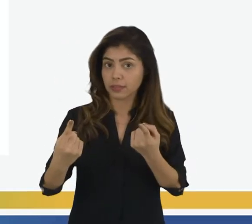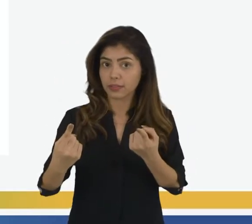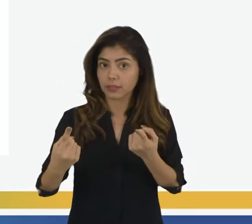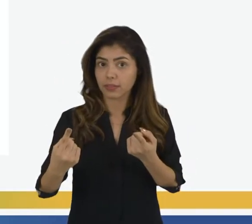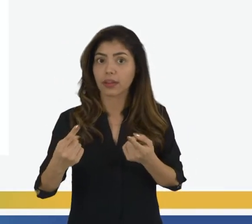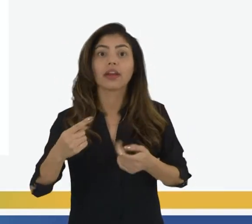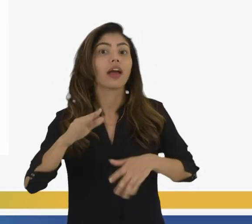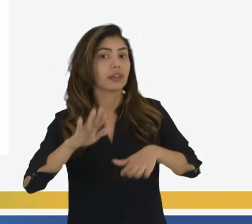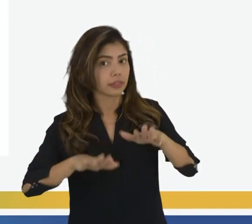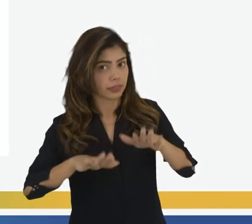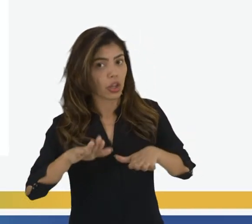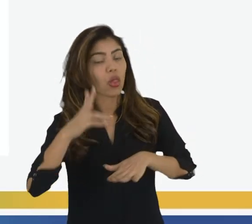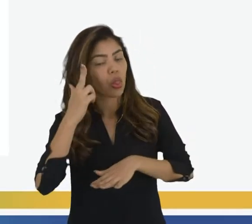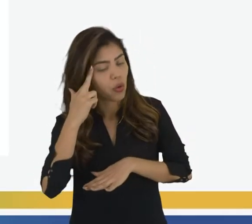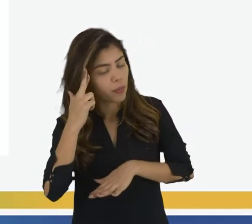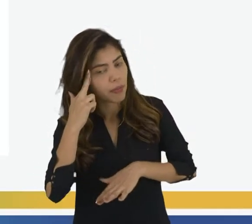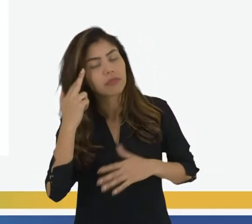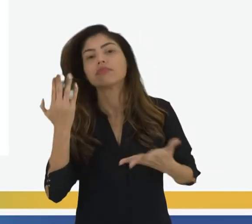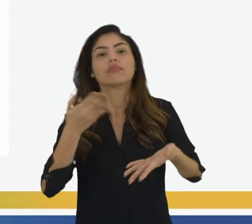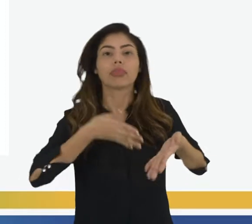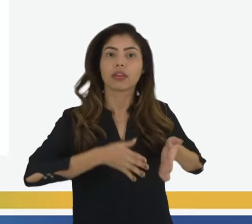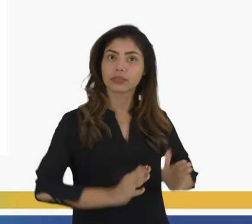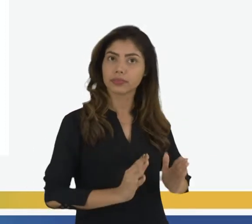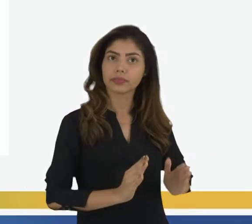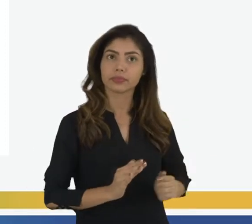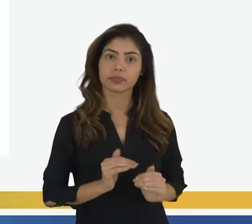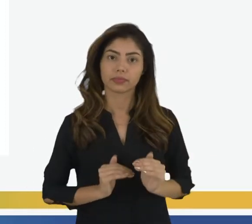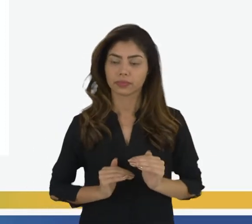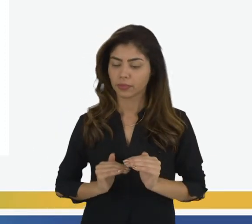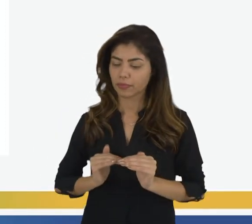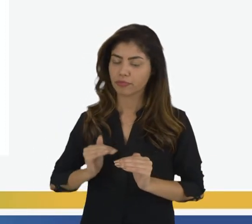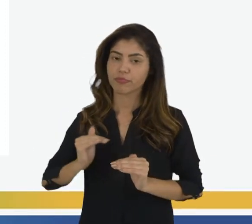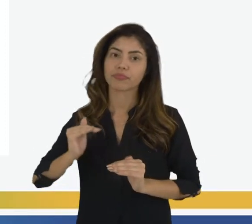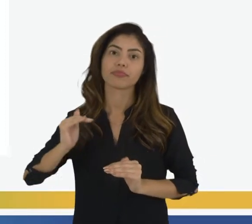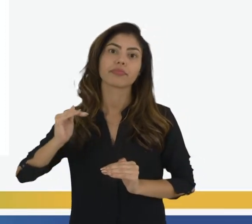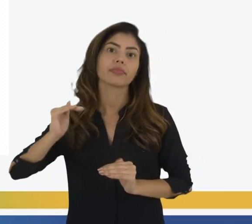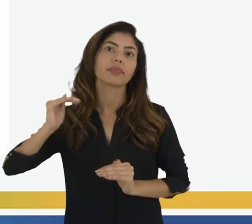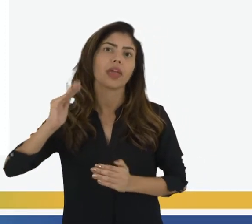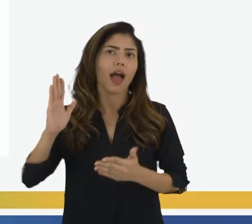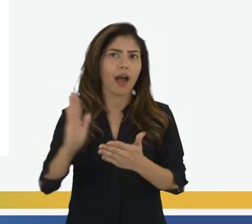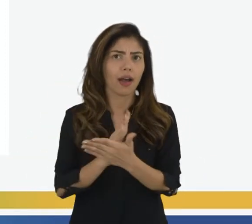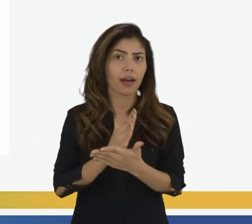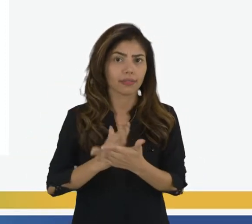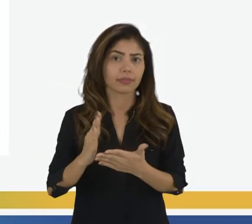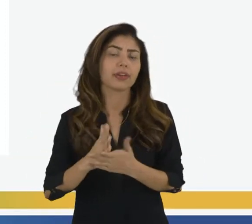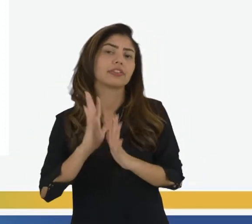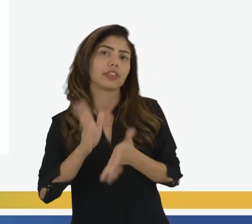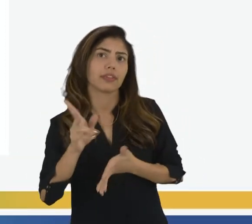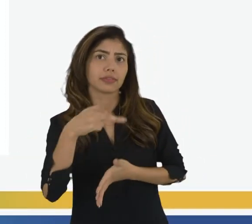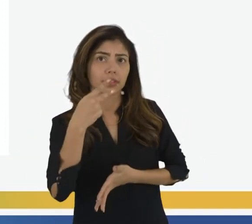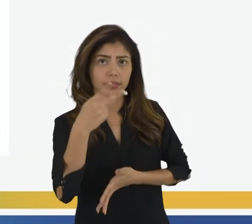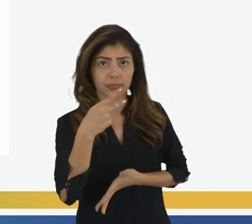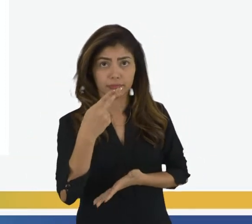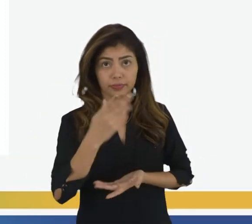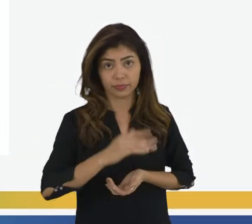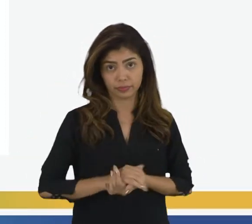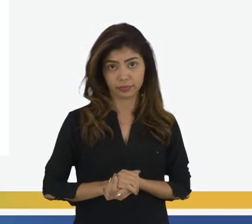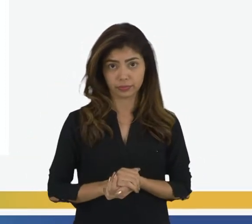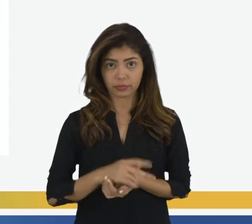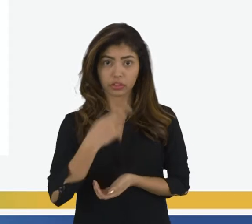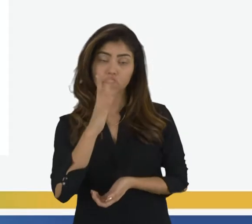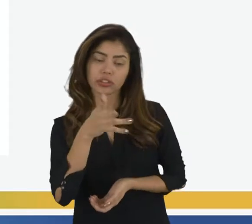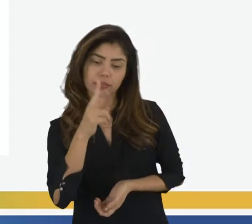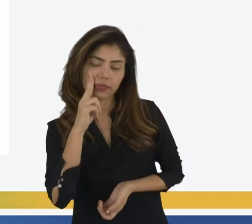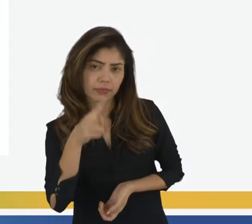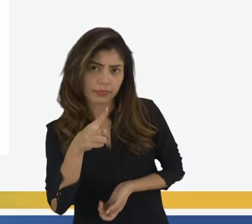Geralmente Naturalmente Ele nasceu Ele cresce Alguns Como nós já falamos Você já ouviu os